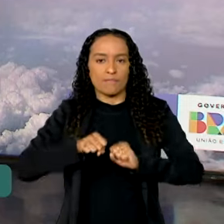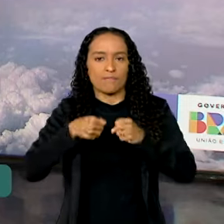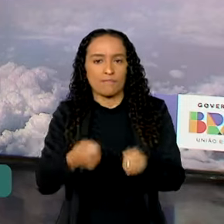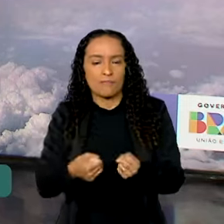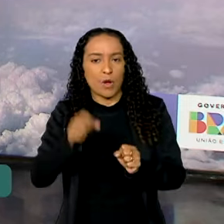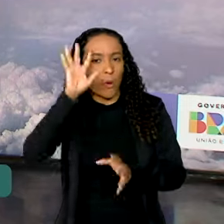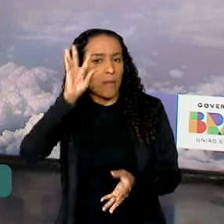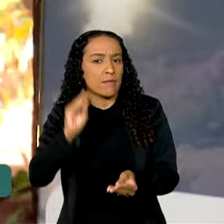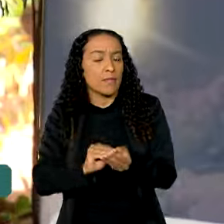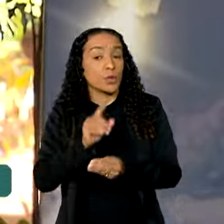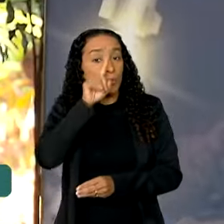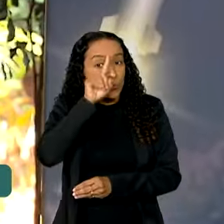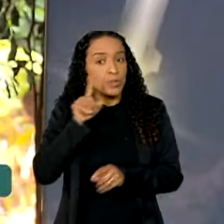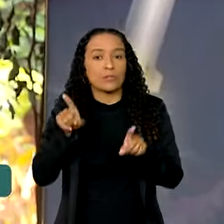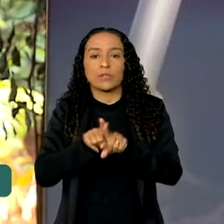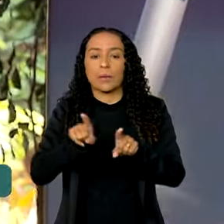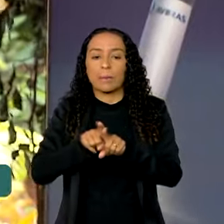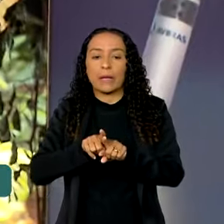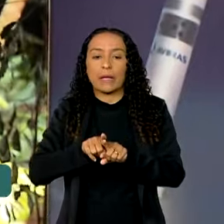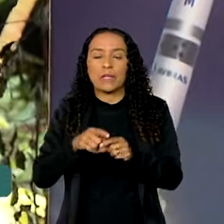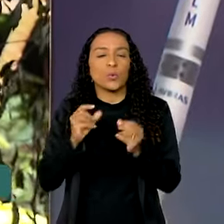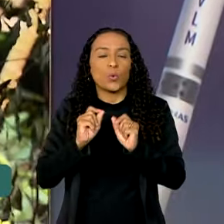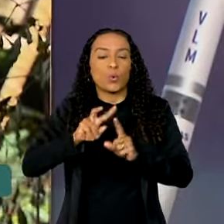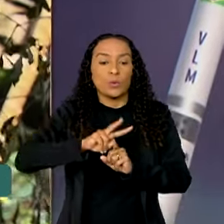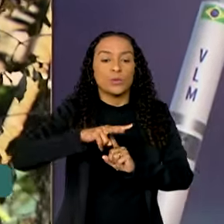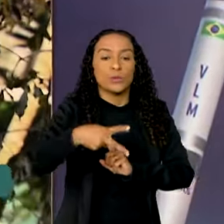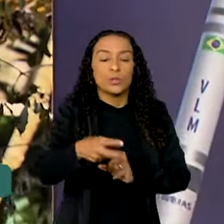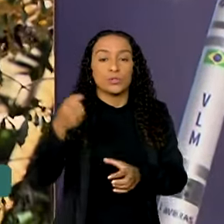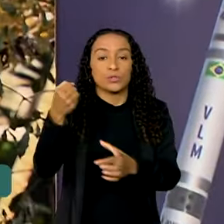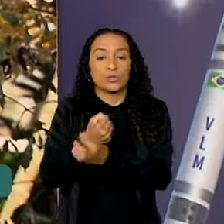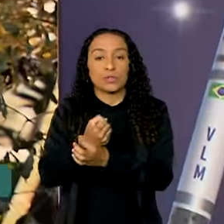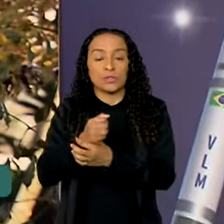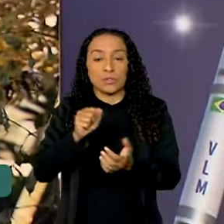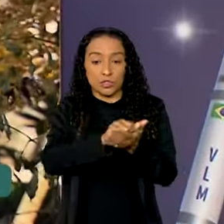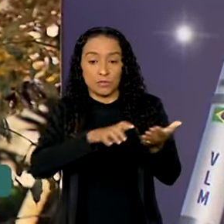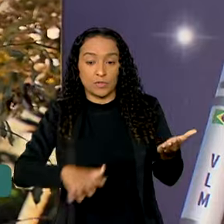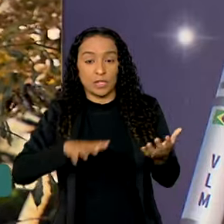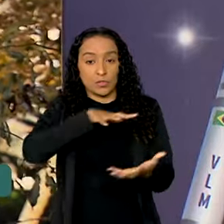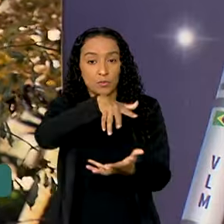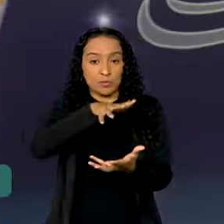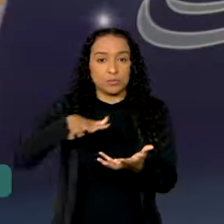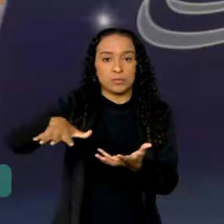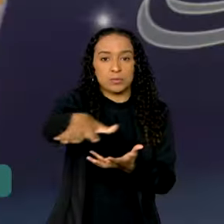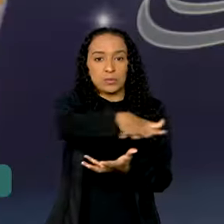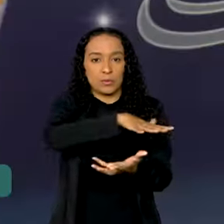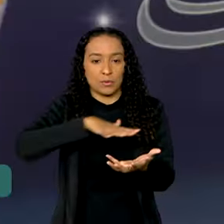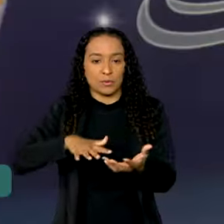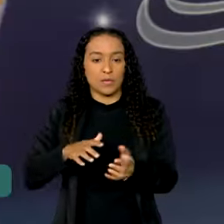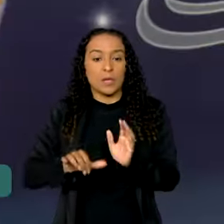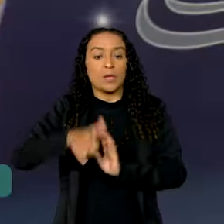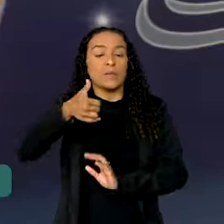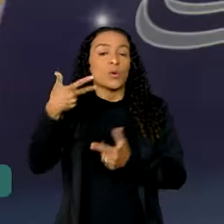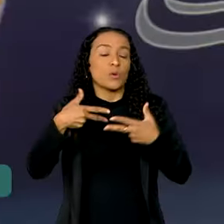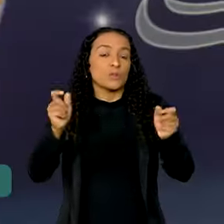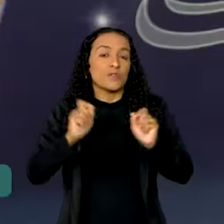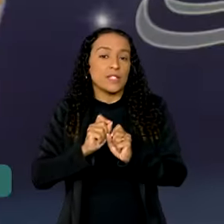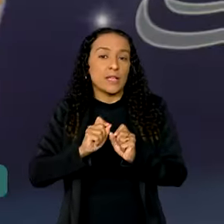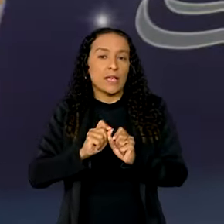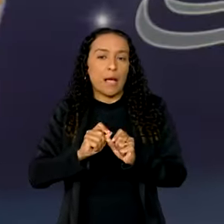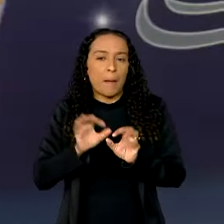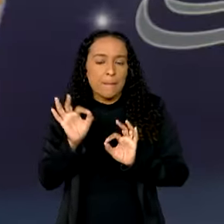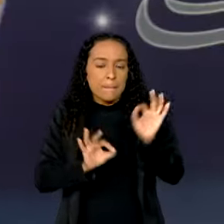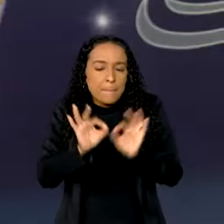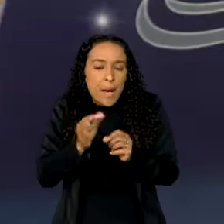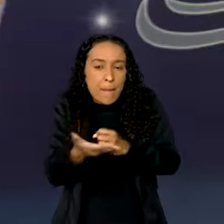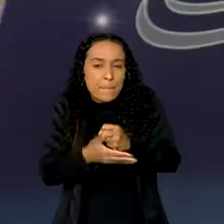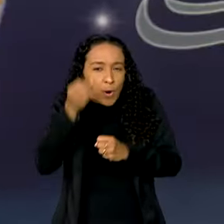compreensão dos riscos e das implicações da segurança nas atividades espaciais. A primeira coisa que nós precisamos fazer é preparar a base, o